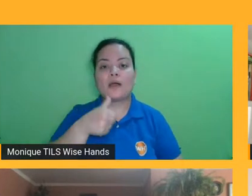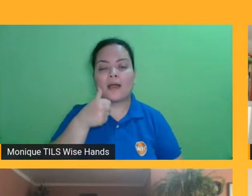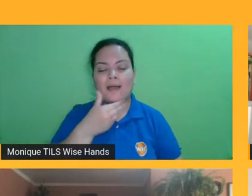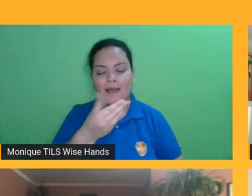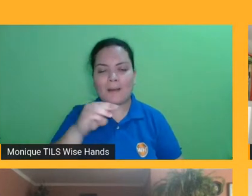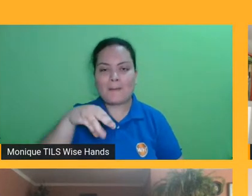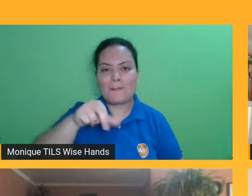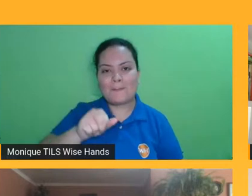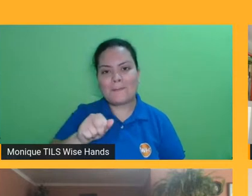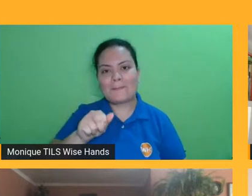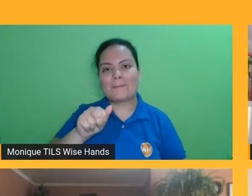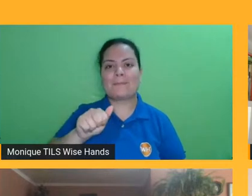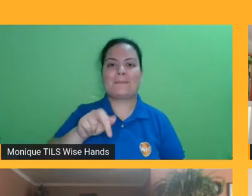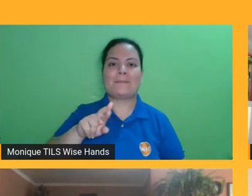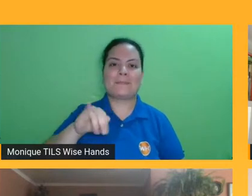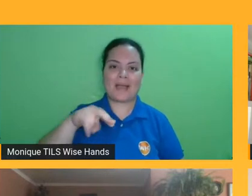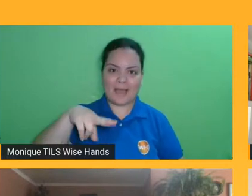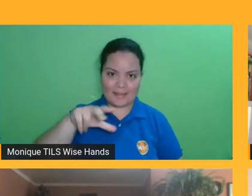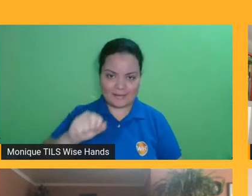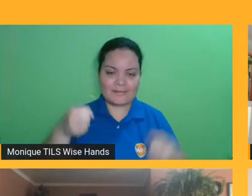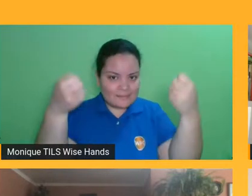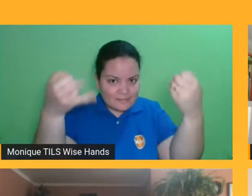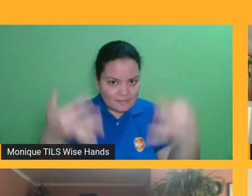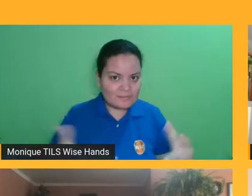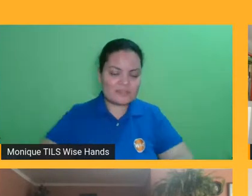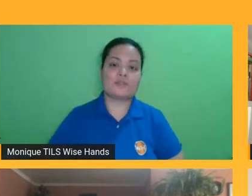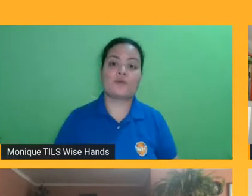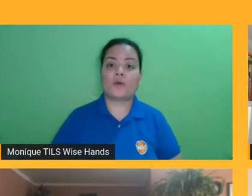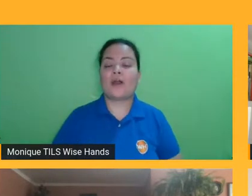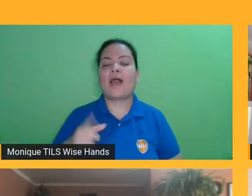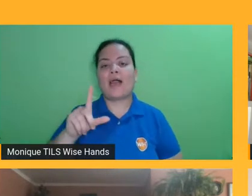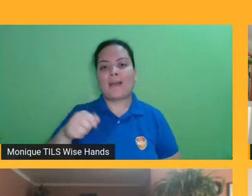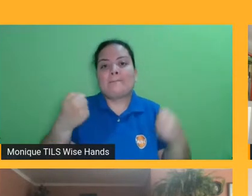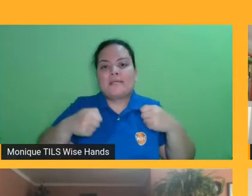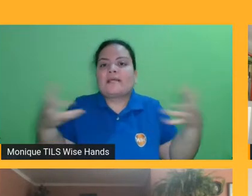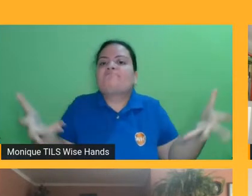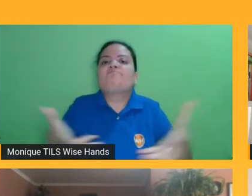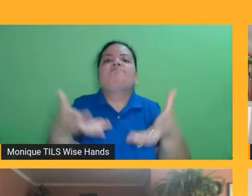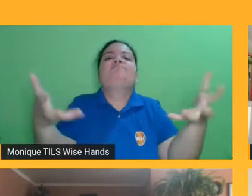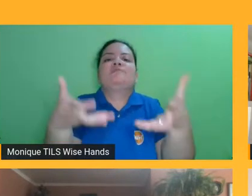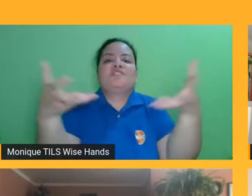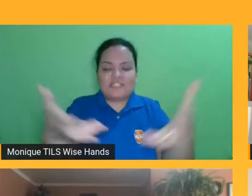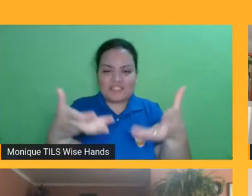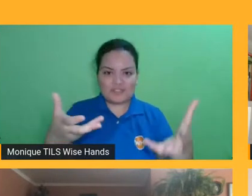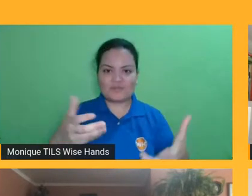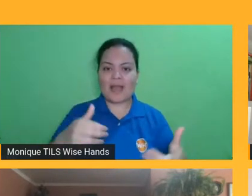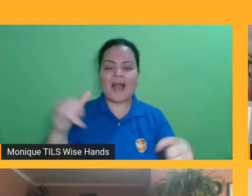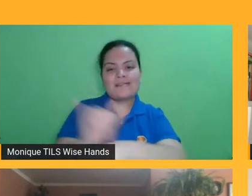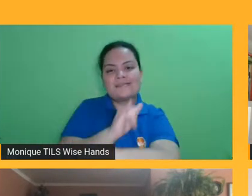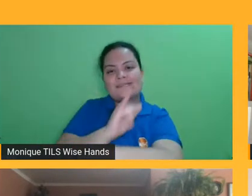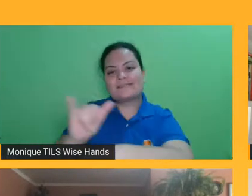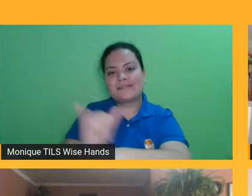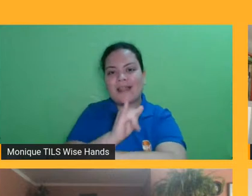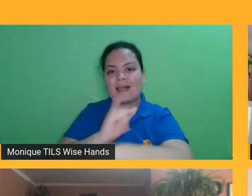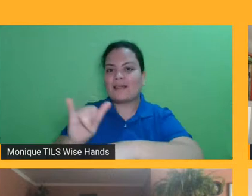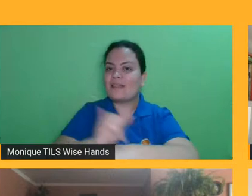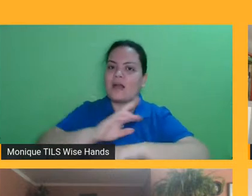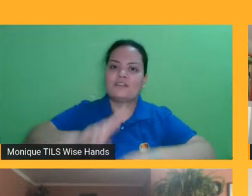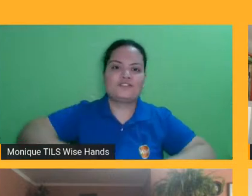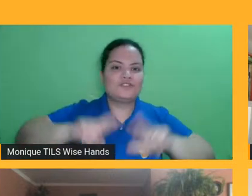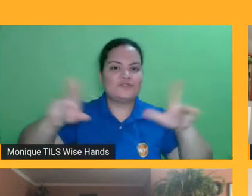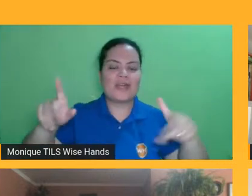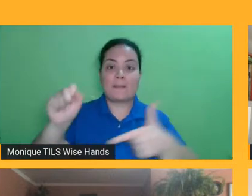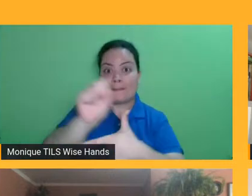existe possibilidade da gente desenvolver novos leitores com essas novas plataformas. Essa mesma pesquisa mostrou que